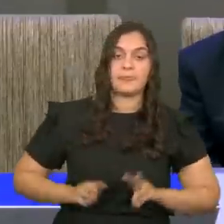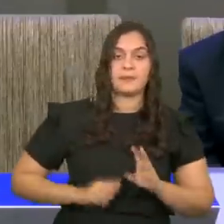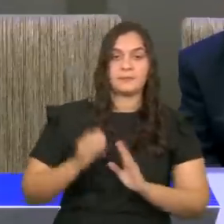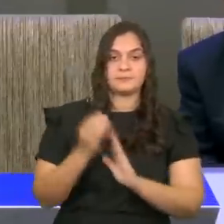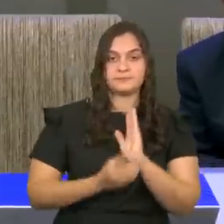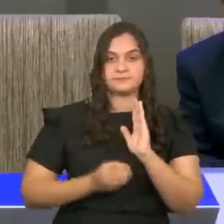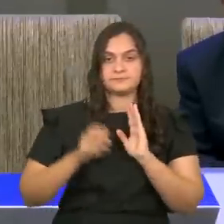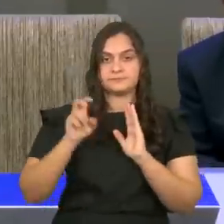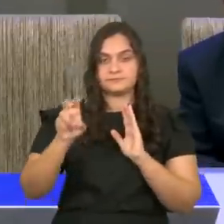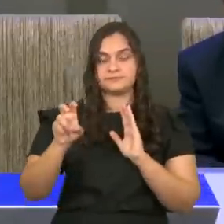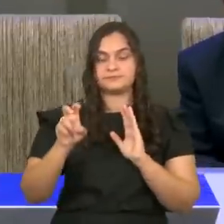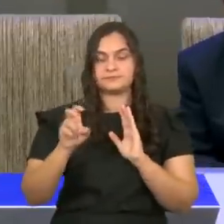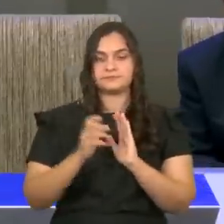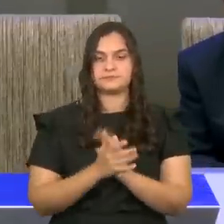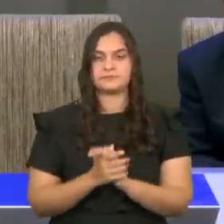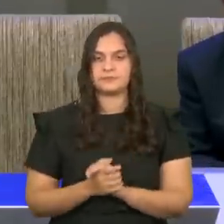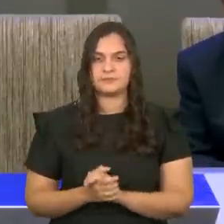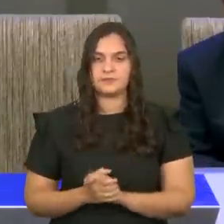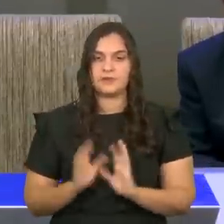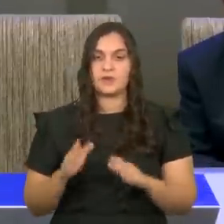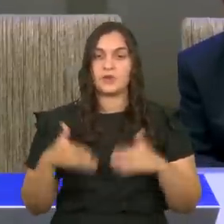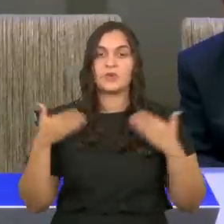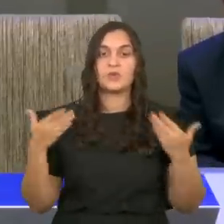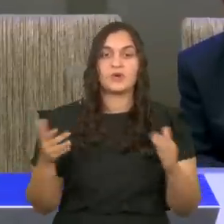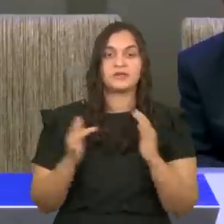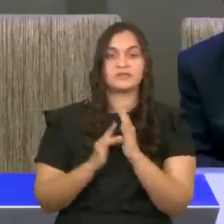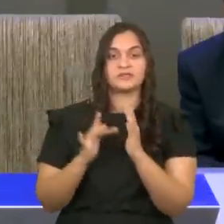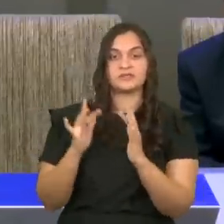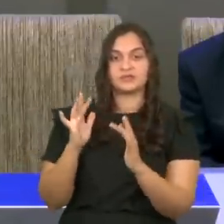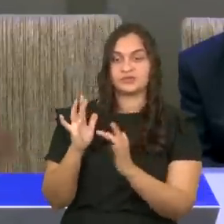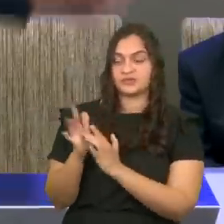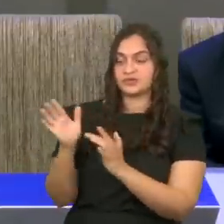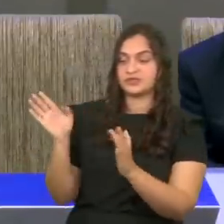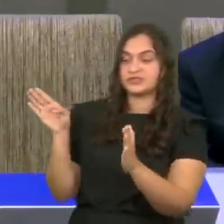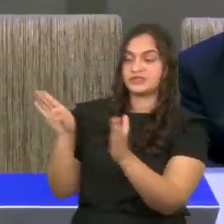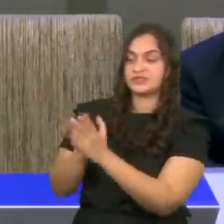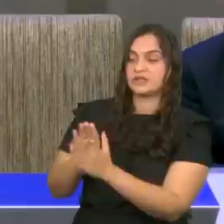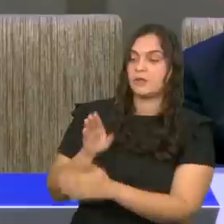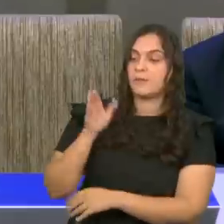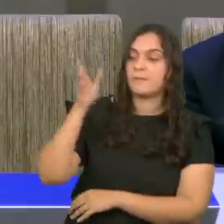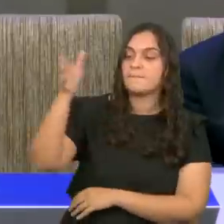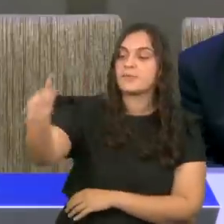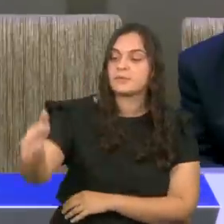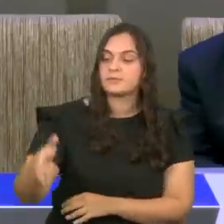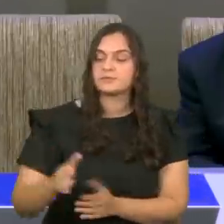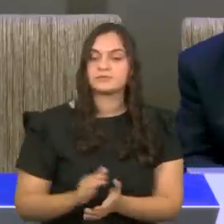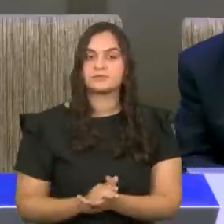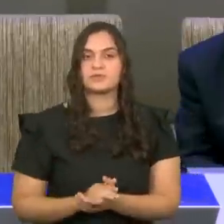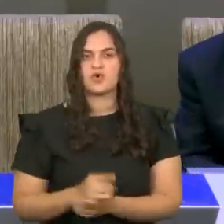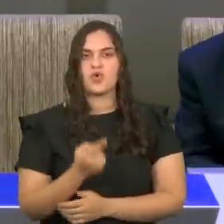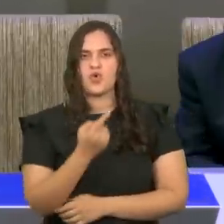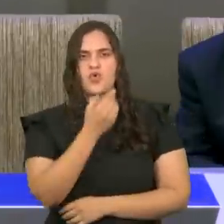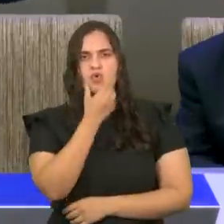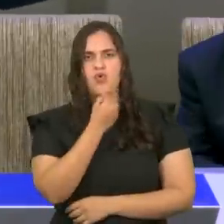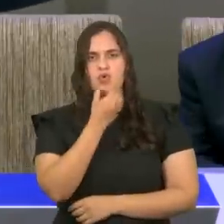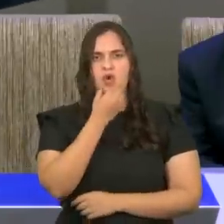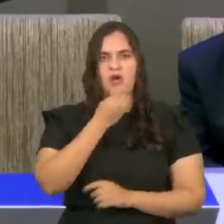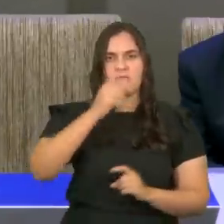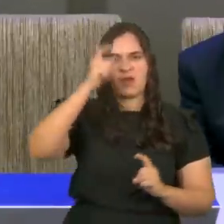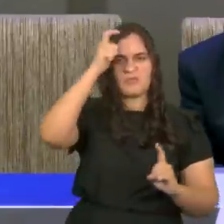de Deus diz, e chegando a outra margem, Lá vem aquele homem saindo dos sepulcros,